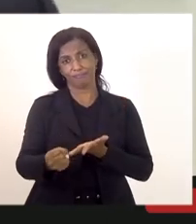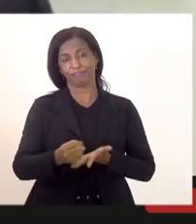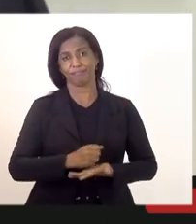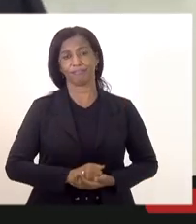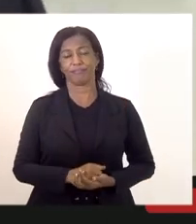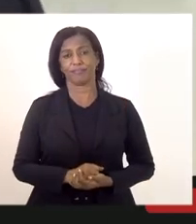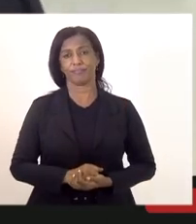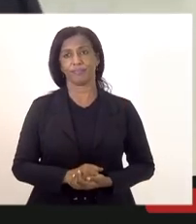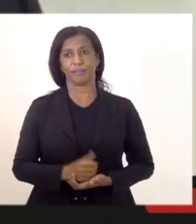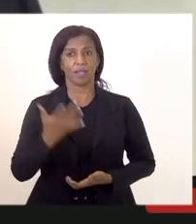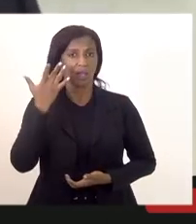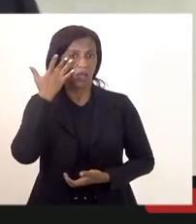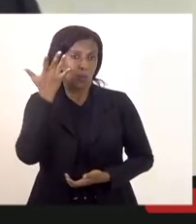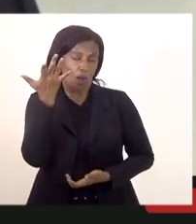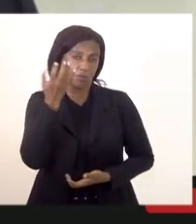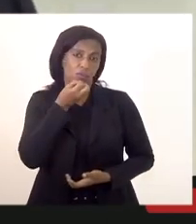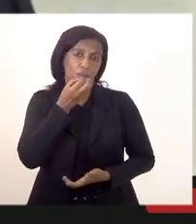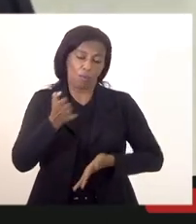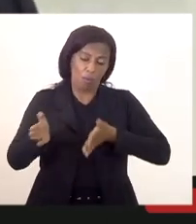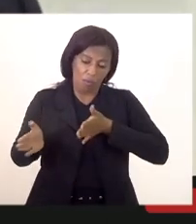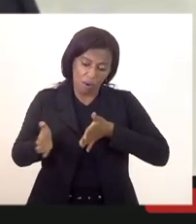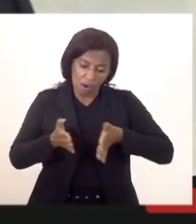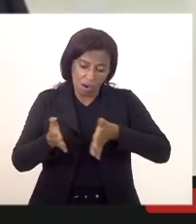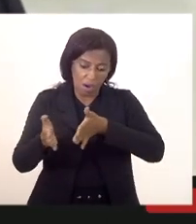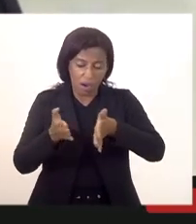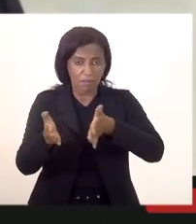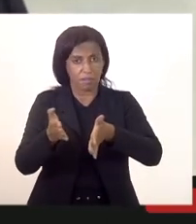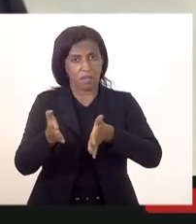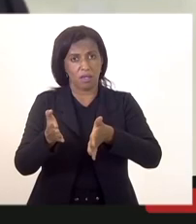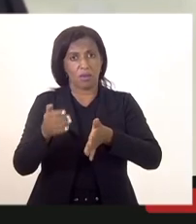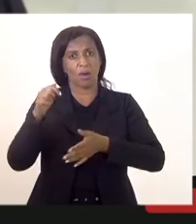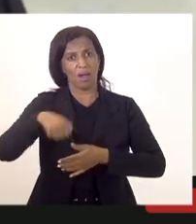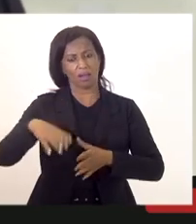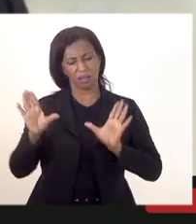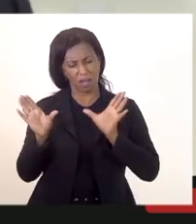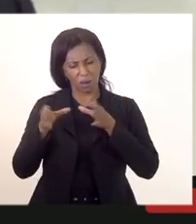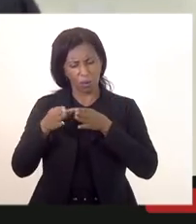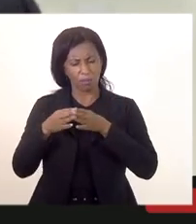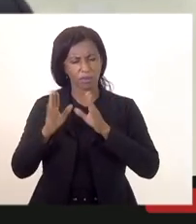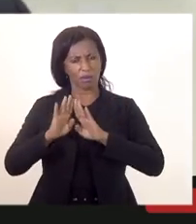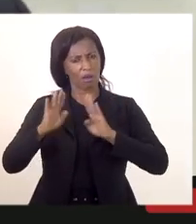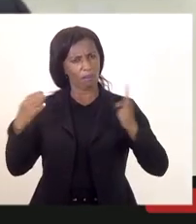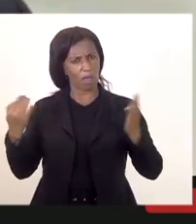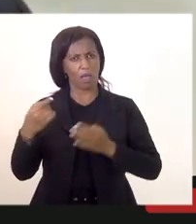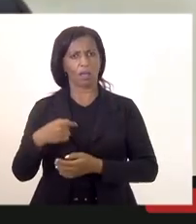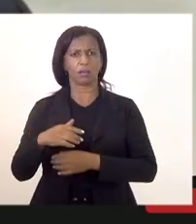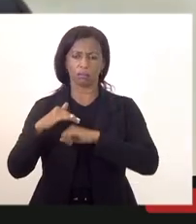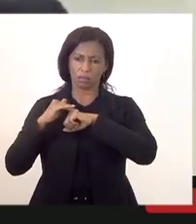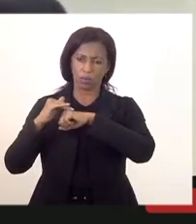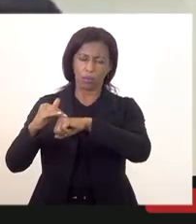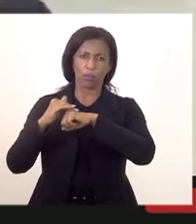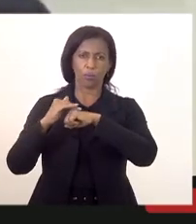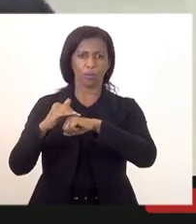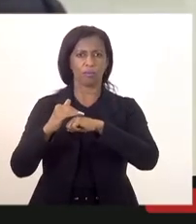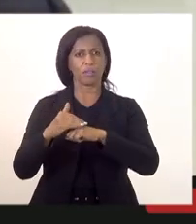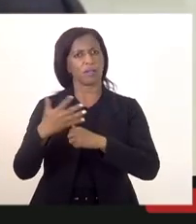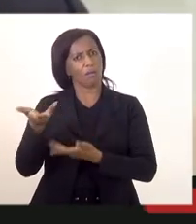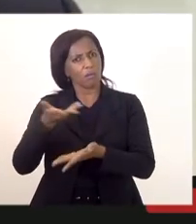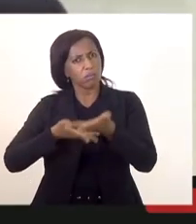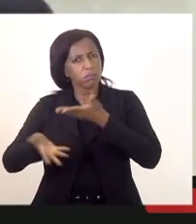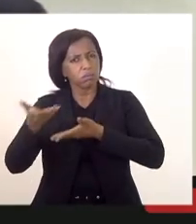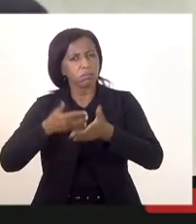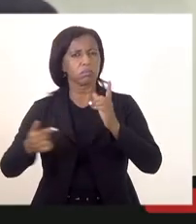eu acho que é um bom caminho aqui a gente tá de portas abertas a comissão tá de portas abertas a gente vai os documentos vamos interagir de forma